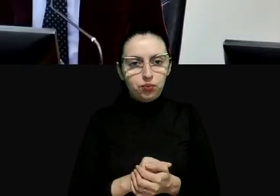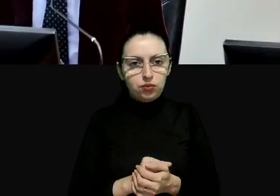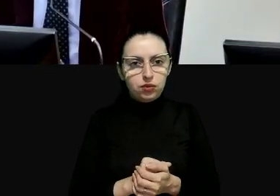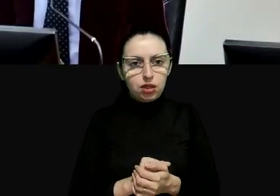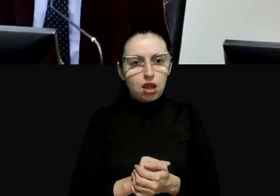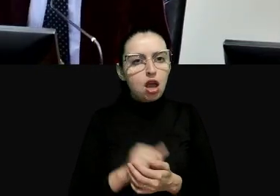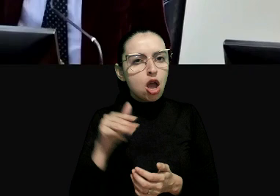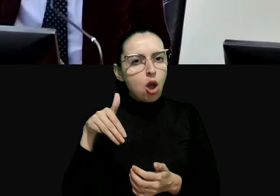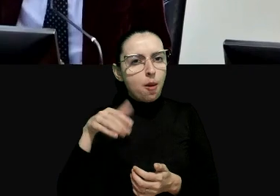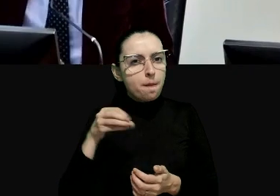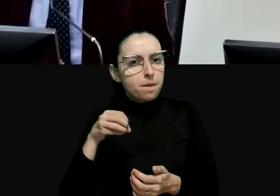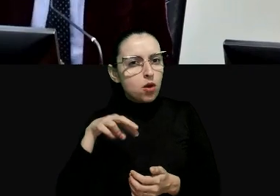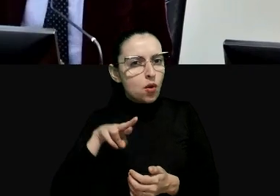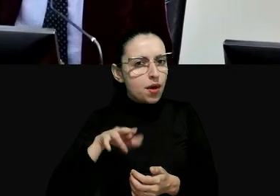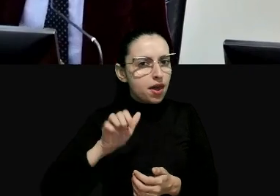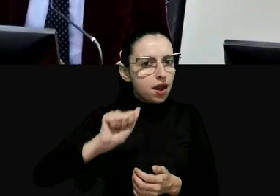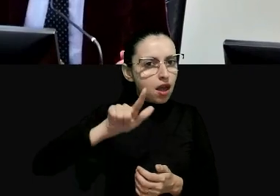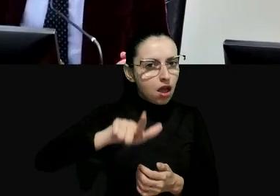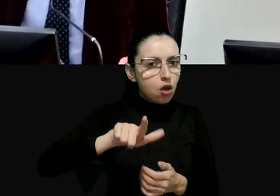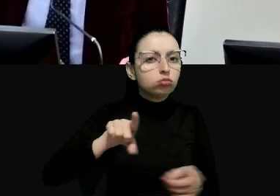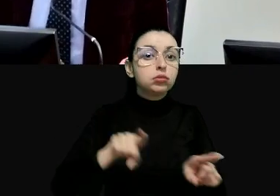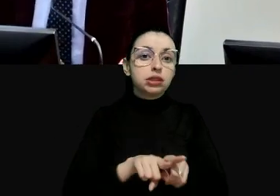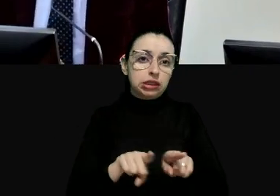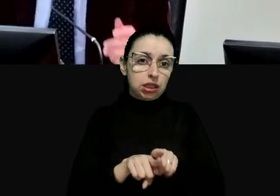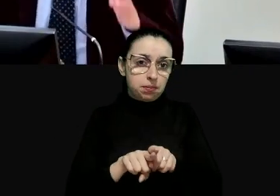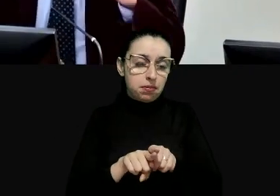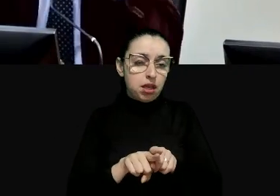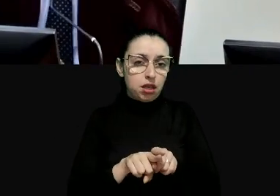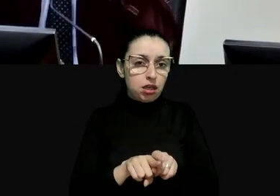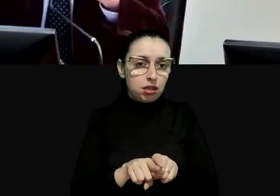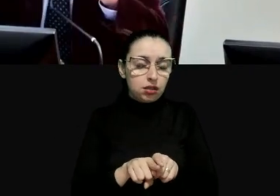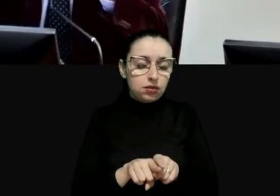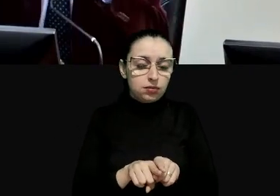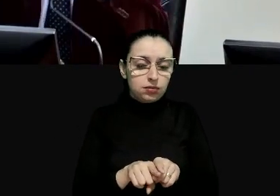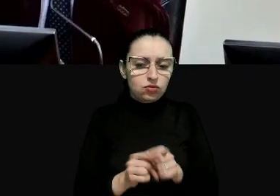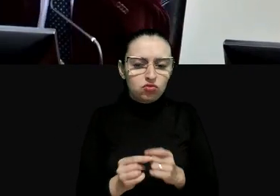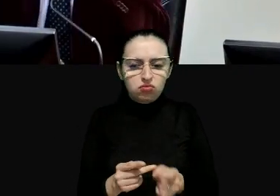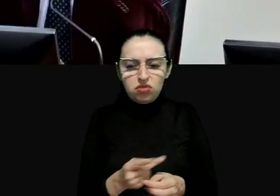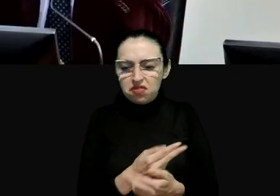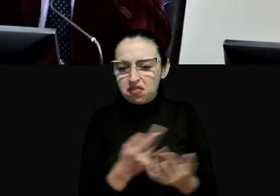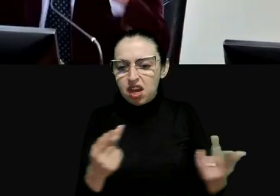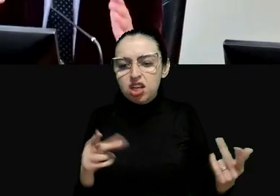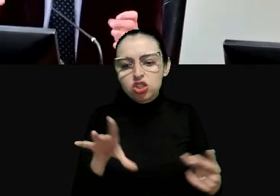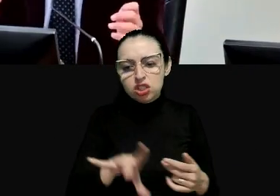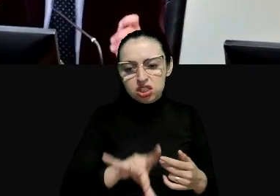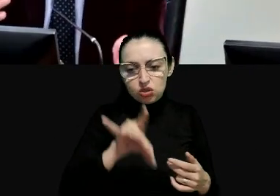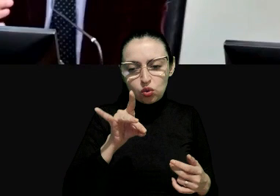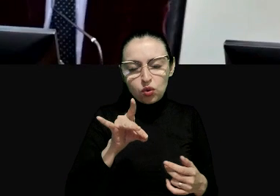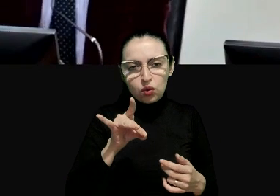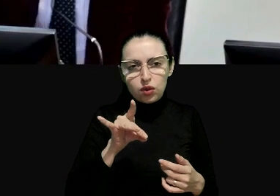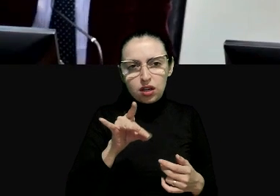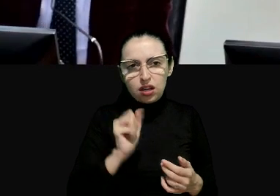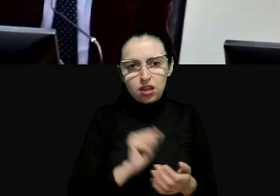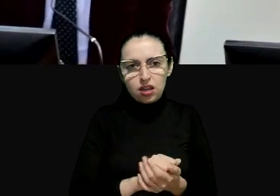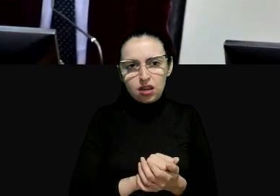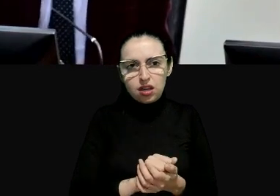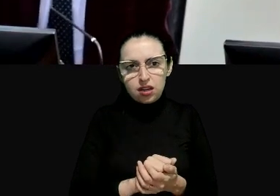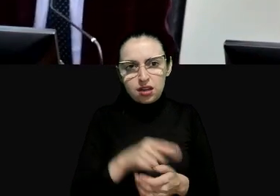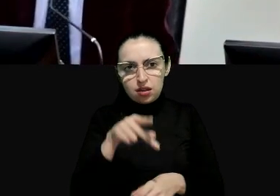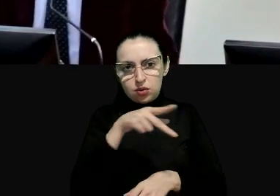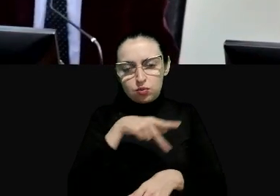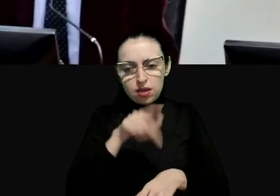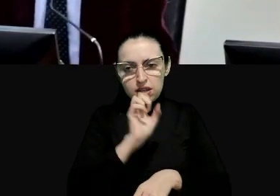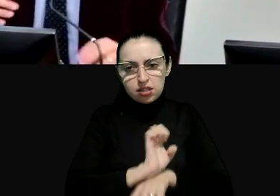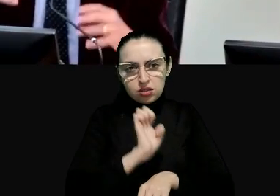moral também é um problema jurídico e nós fazemos decisões que dizem isto